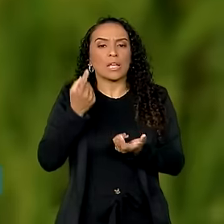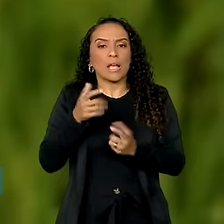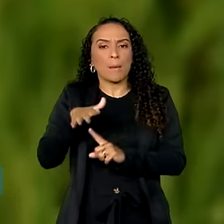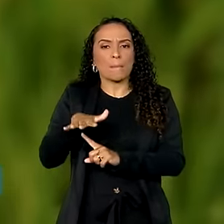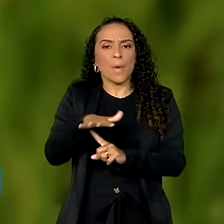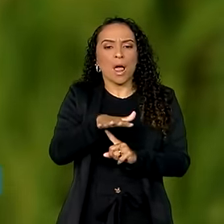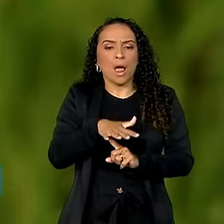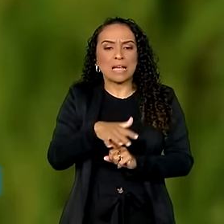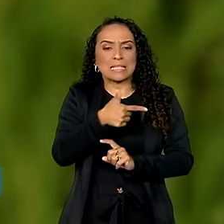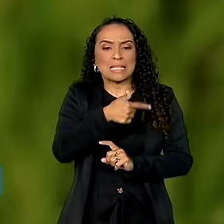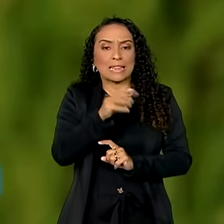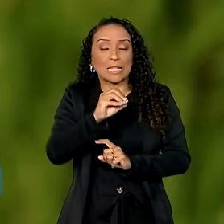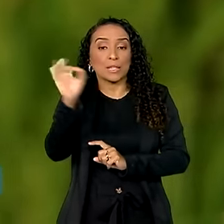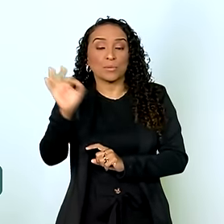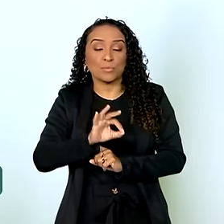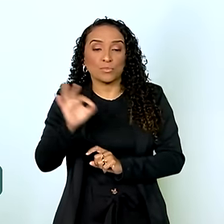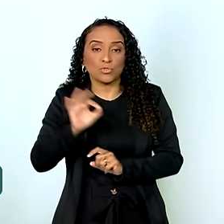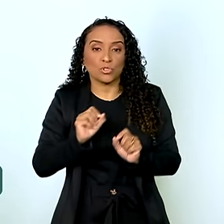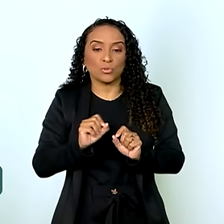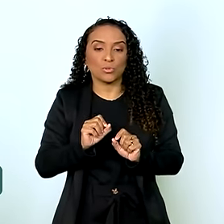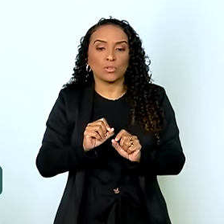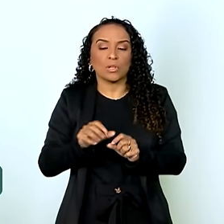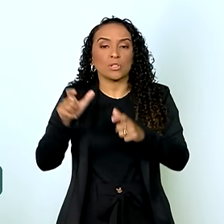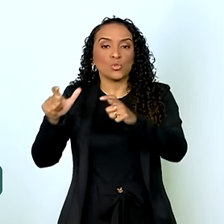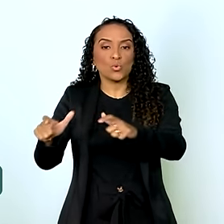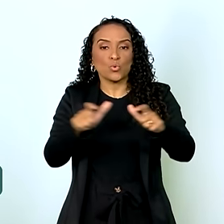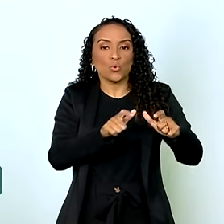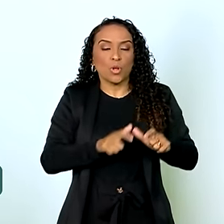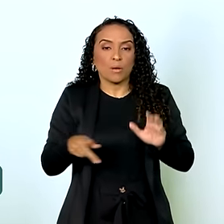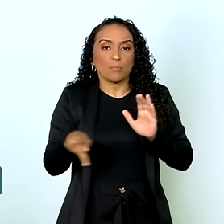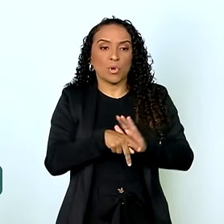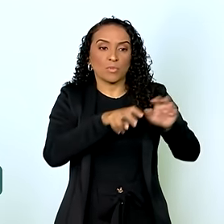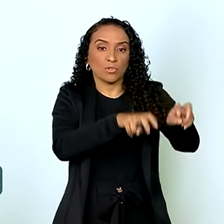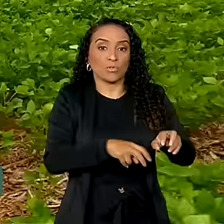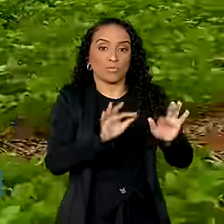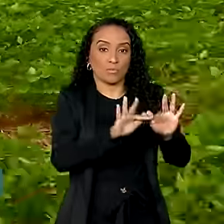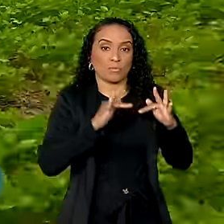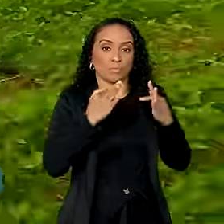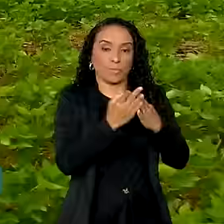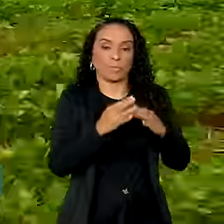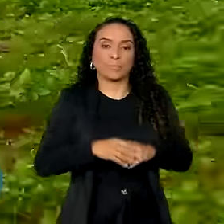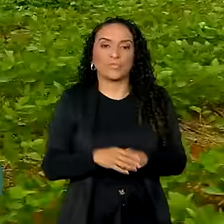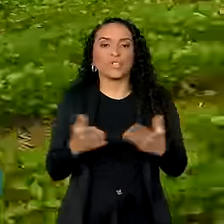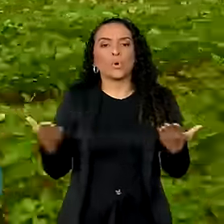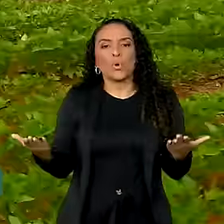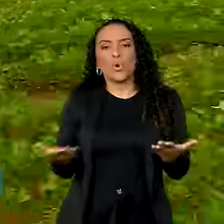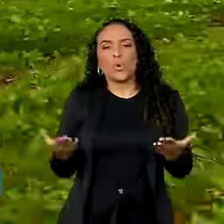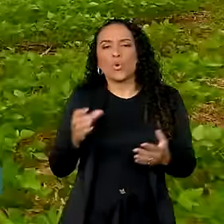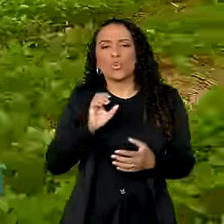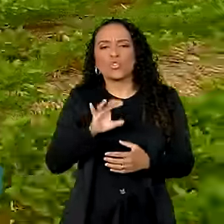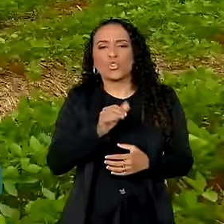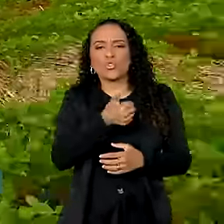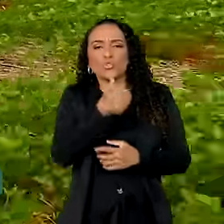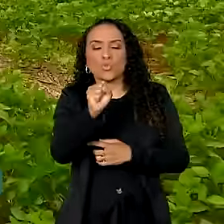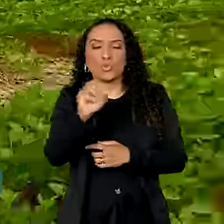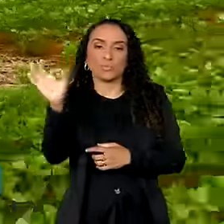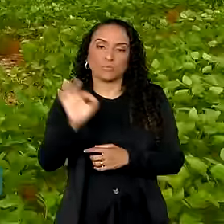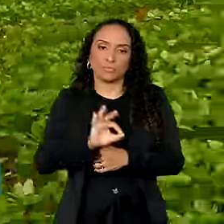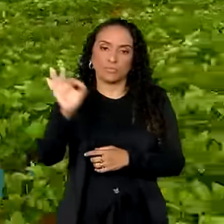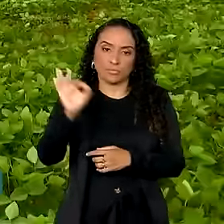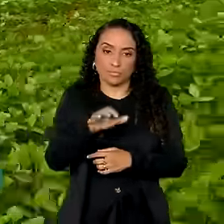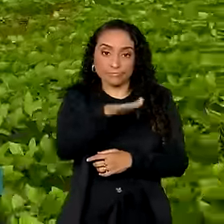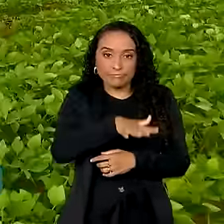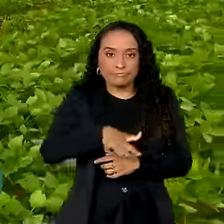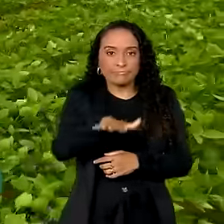de 70% dos estabelecimentos da agricultura familiar. Atualmente, apenas 18%